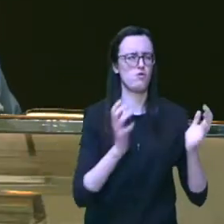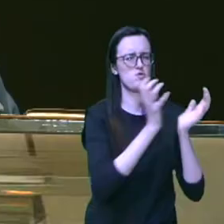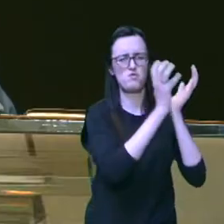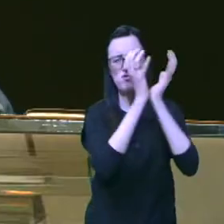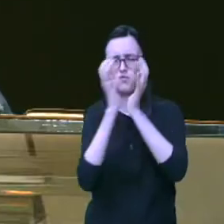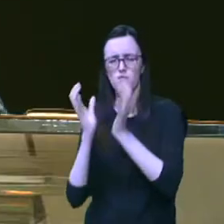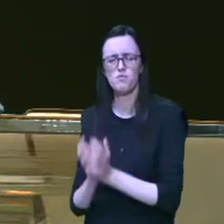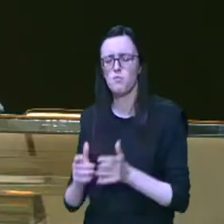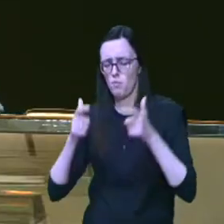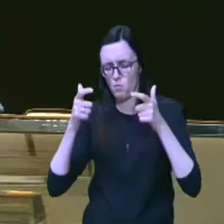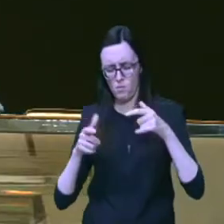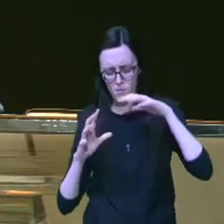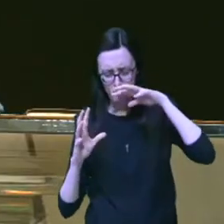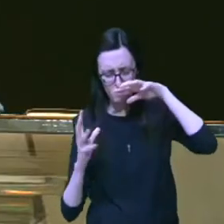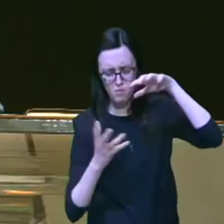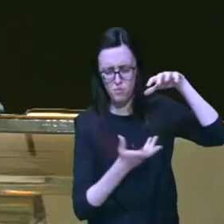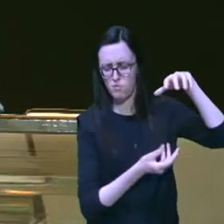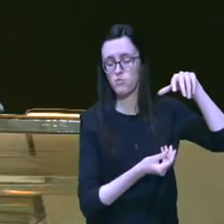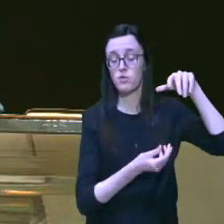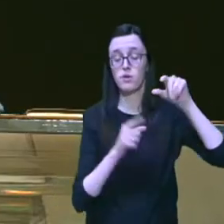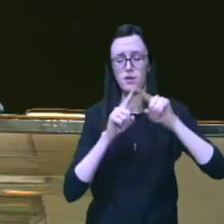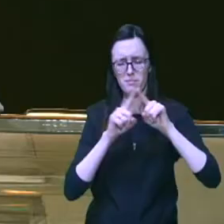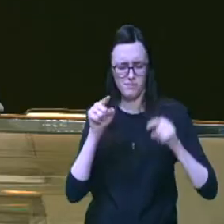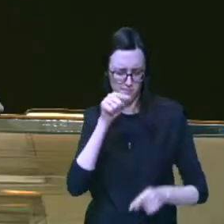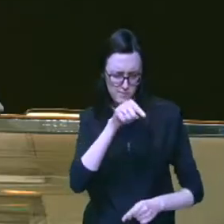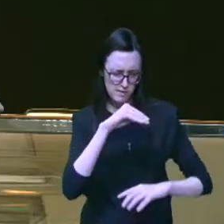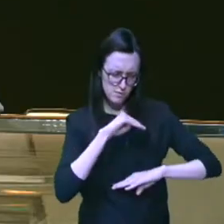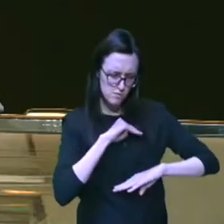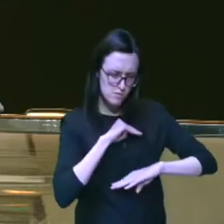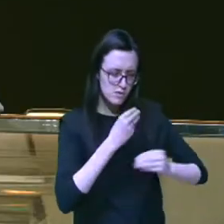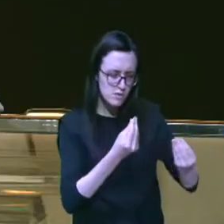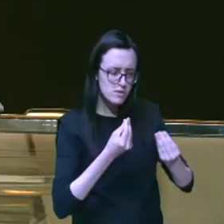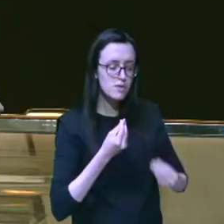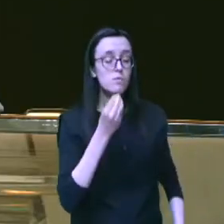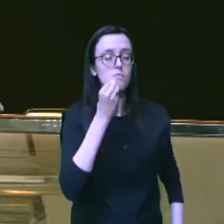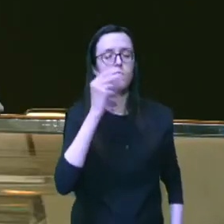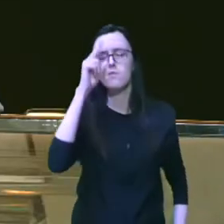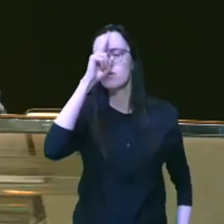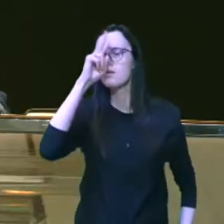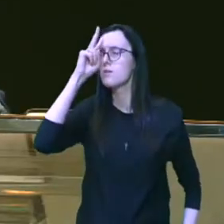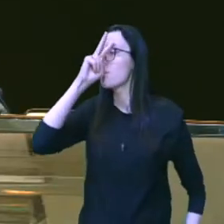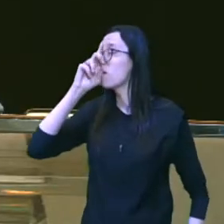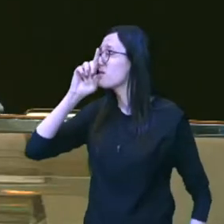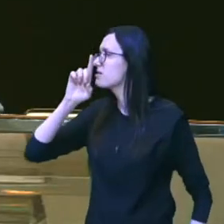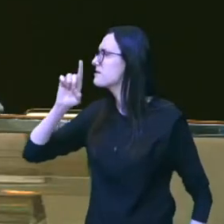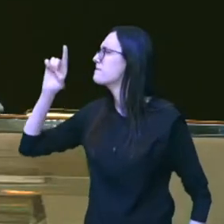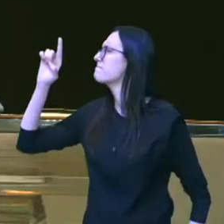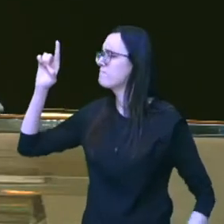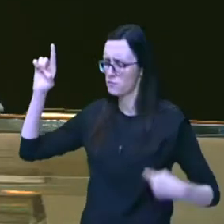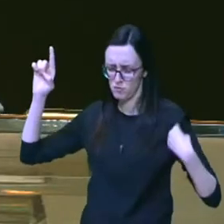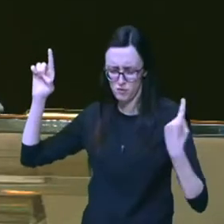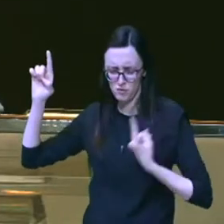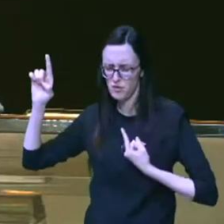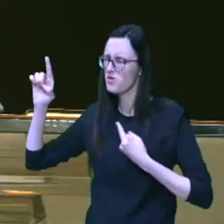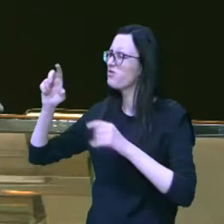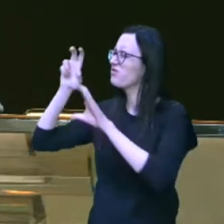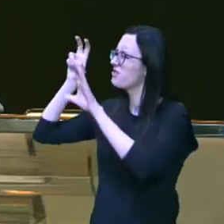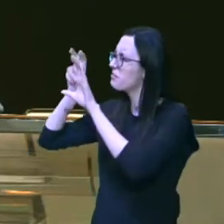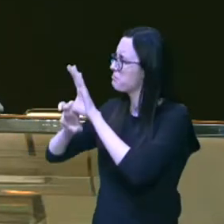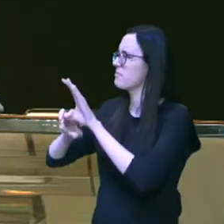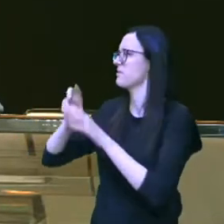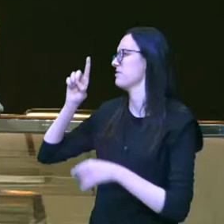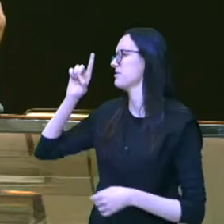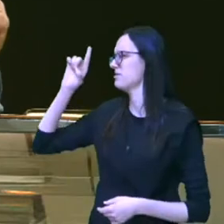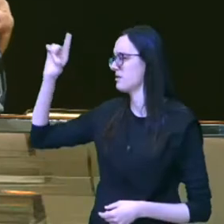os lugares do mundo mas Deus, essa situação é uma oportunidade de lembrarmos o quanto somos dependentes do Senhor